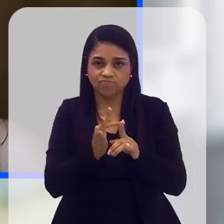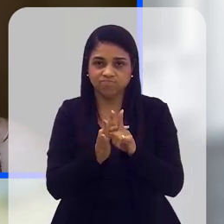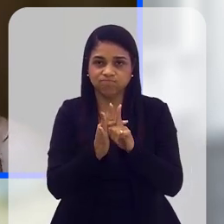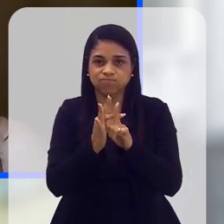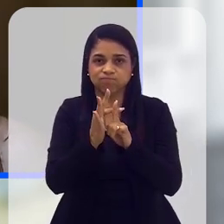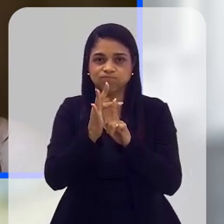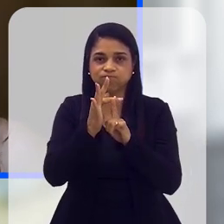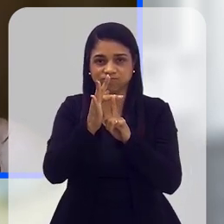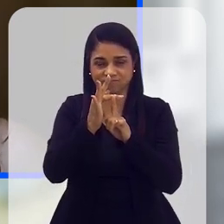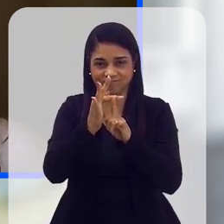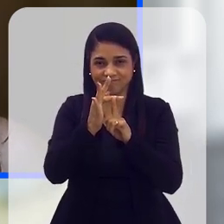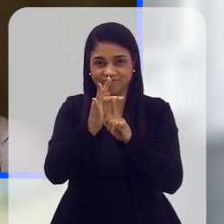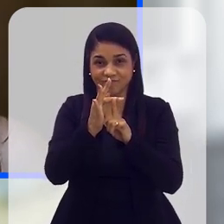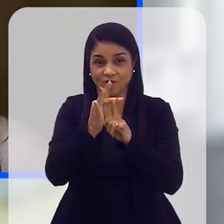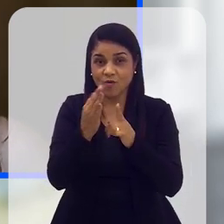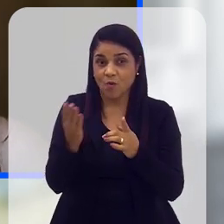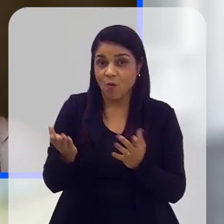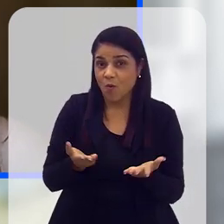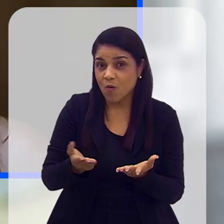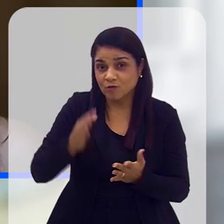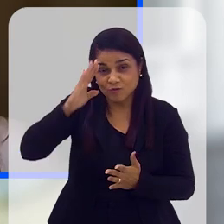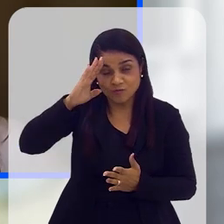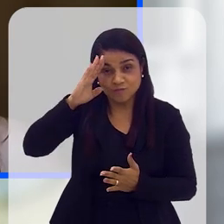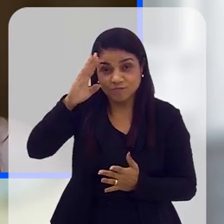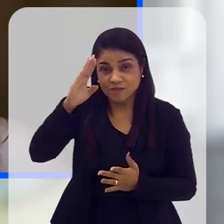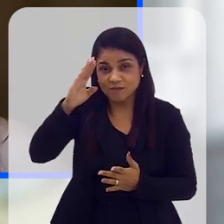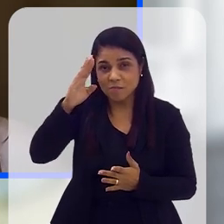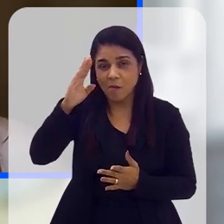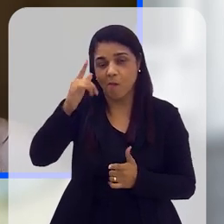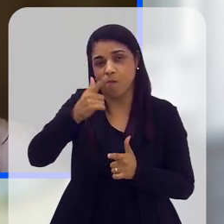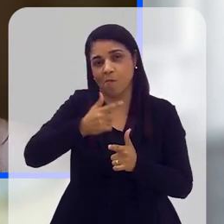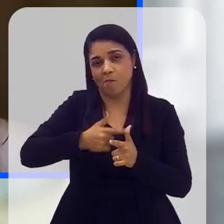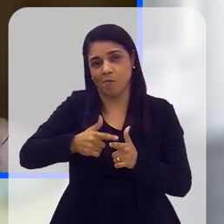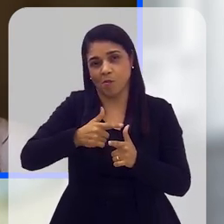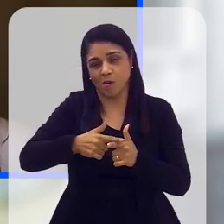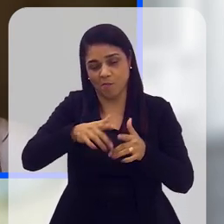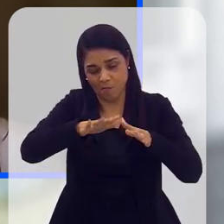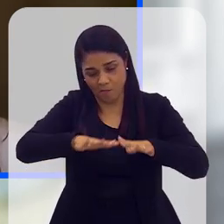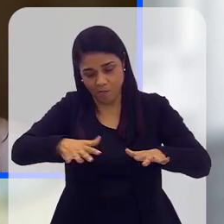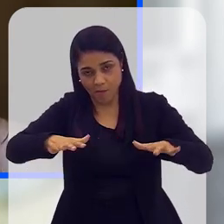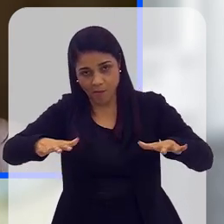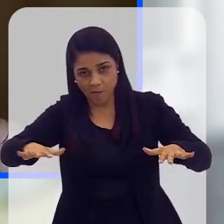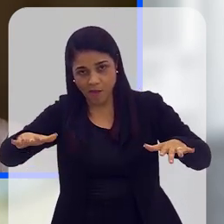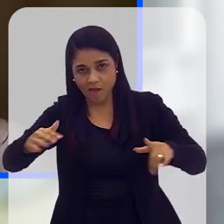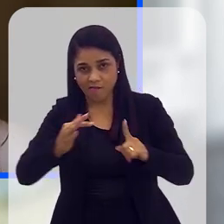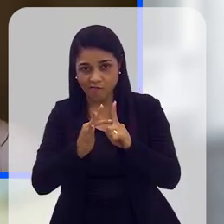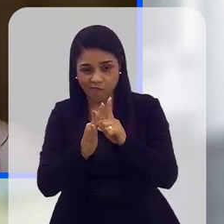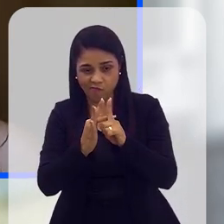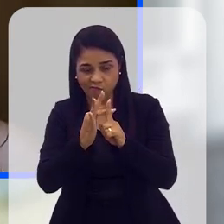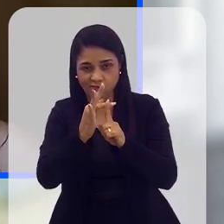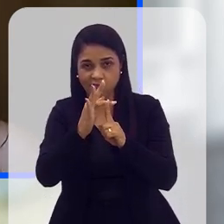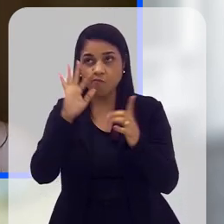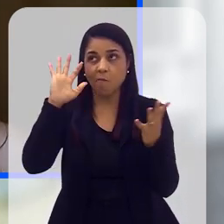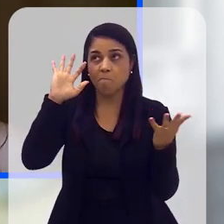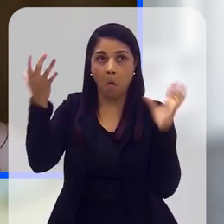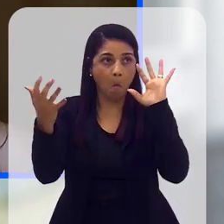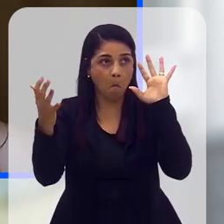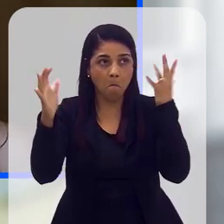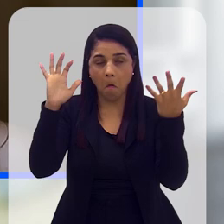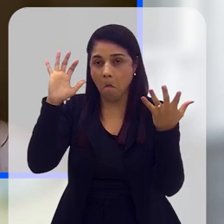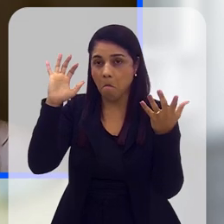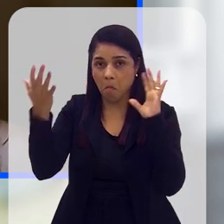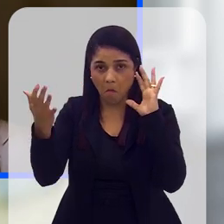oceano. E talvez hoje o aquecimento do oceano seja um dos principais fatores que estão acelerando o nosso processo de mudança